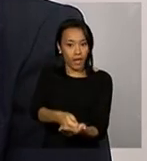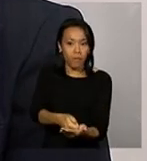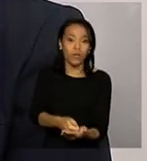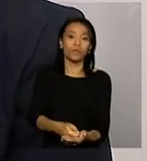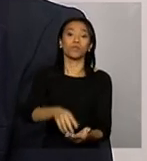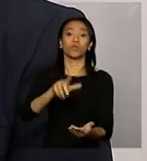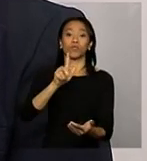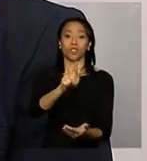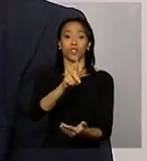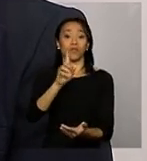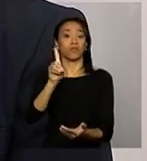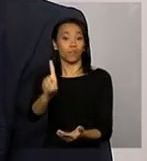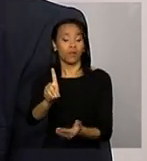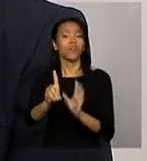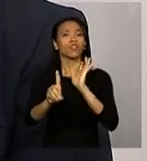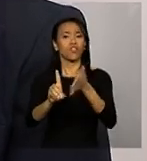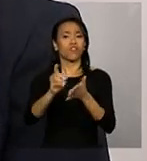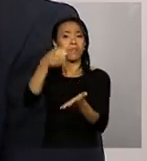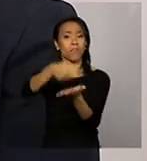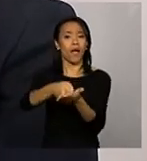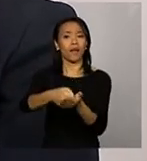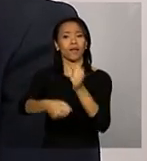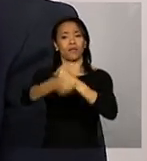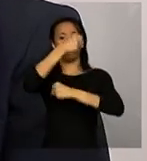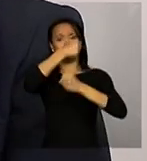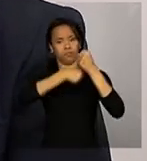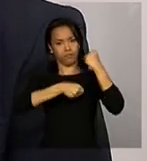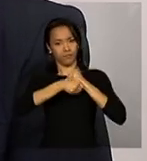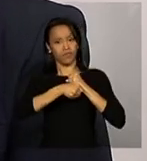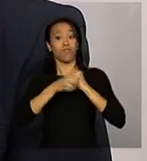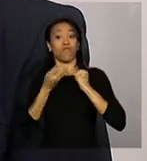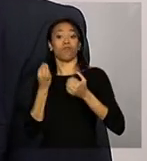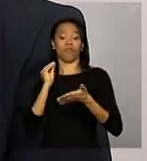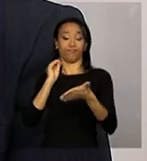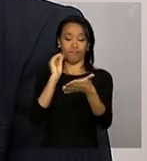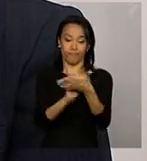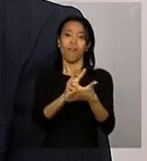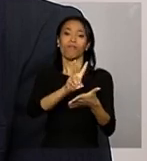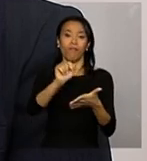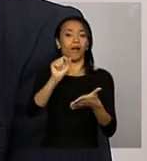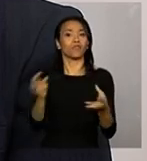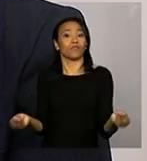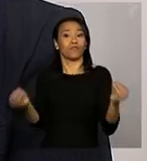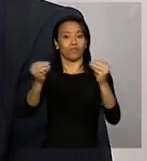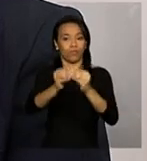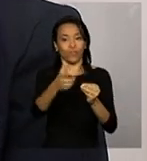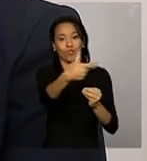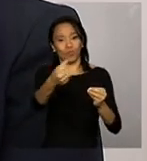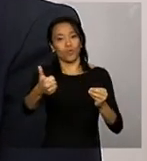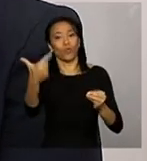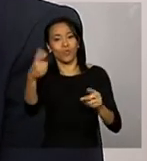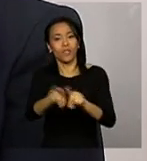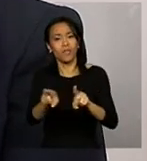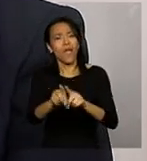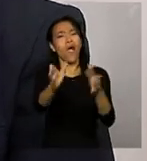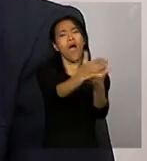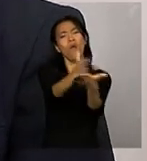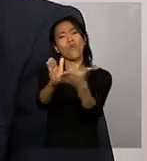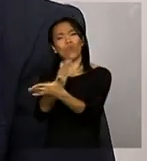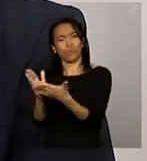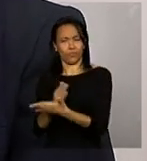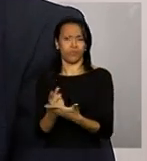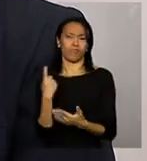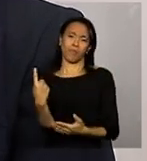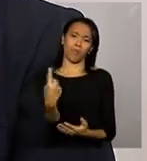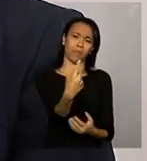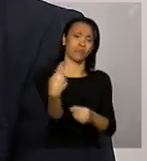que foi paga em 2011. Foi creditada na conta do município em 2011. Aconteceu para alguns em alguns casos,